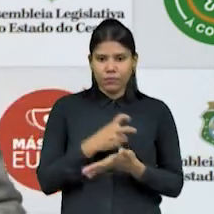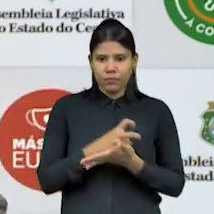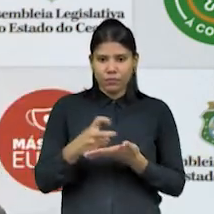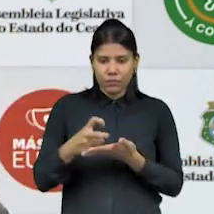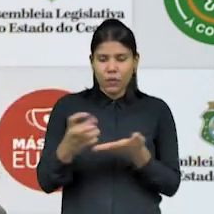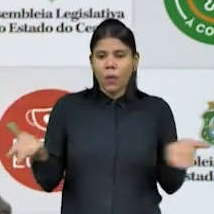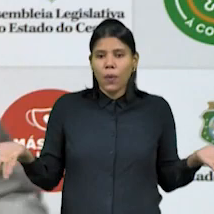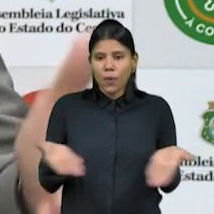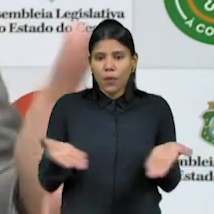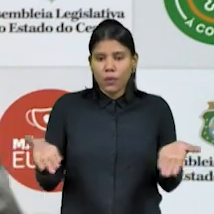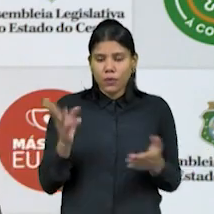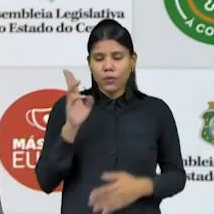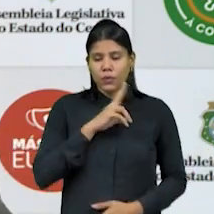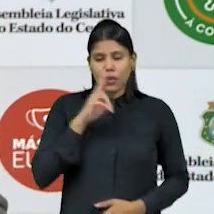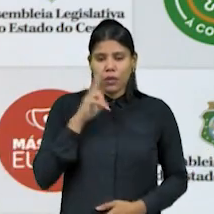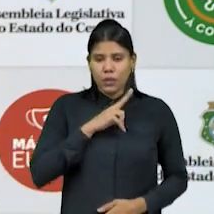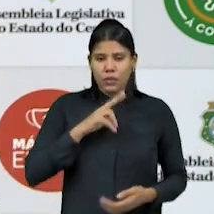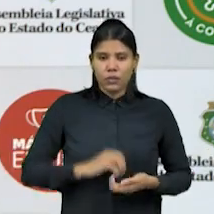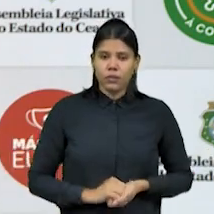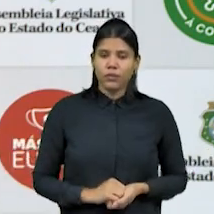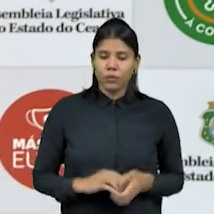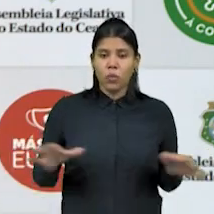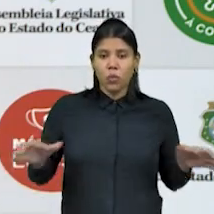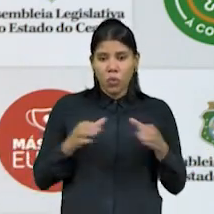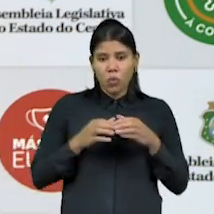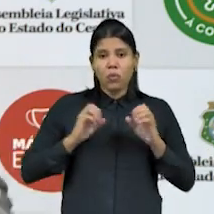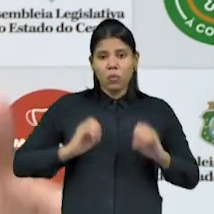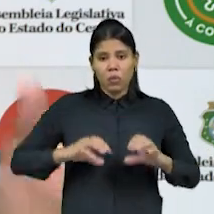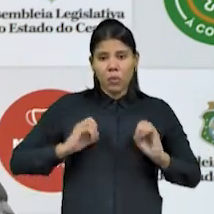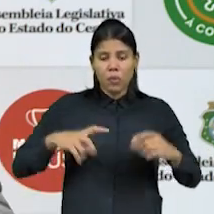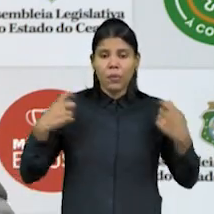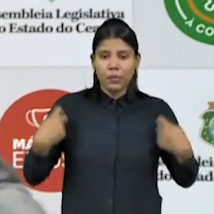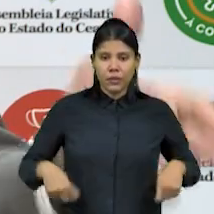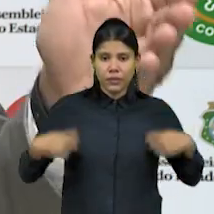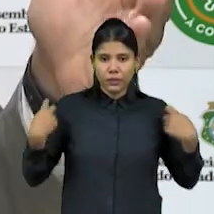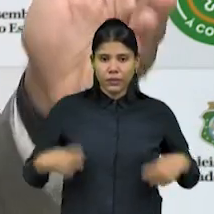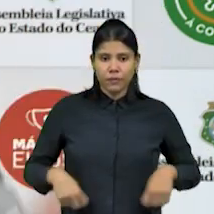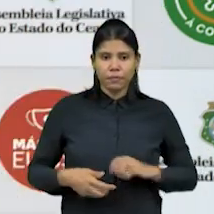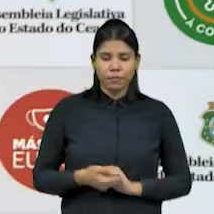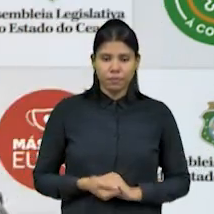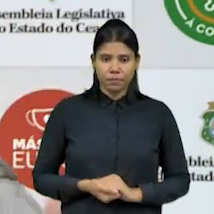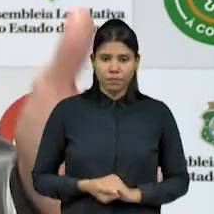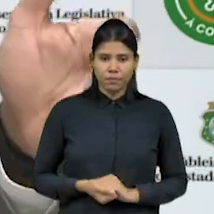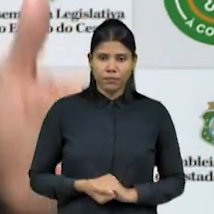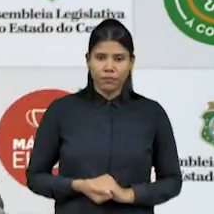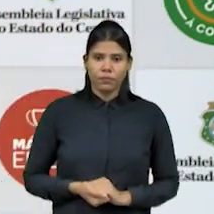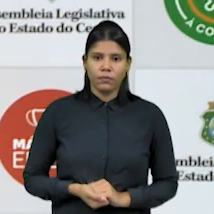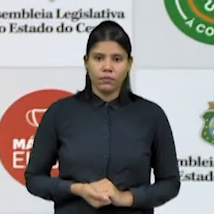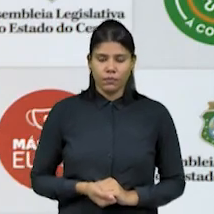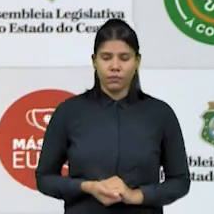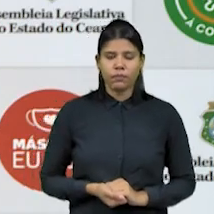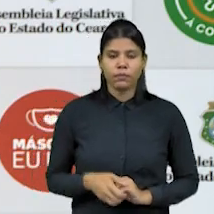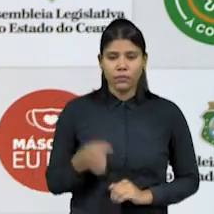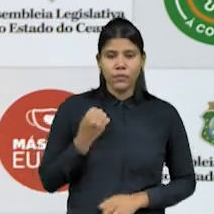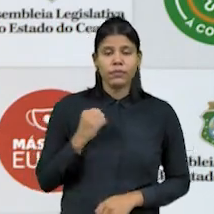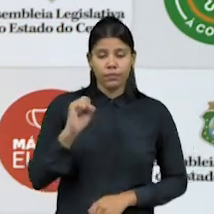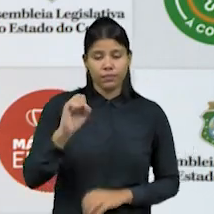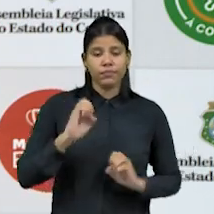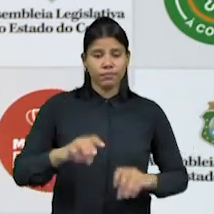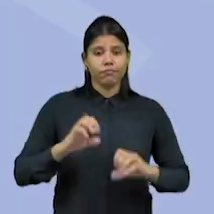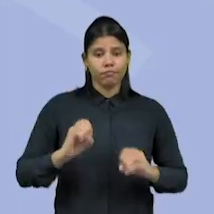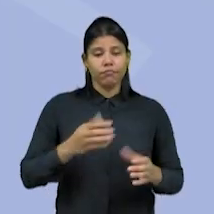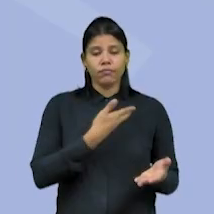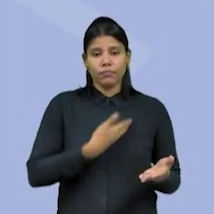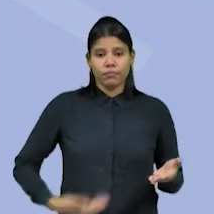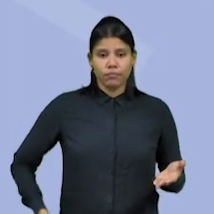isso que a sociedade brasileira, os educadores, devem exigir em nome de uma educação pública e de muita qualidade para quem mais